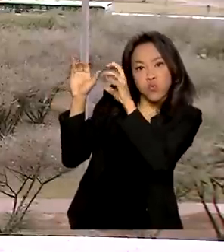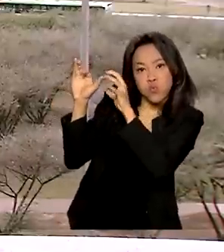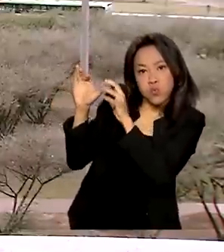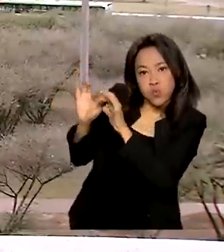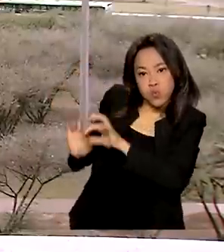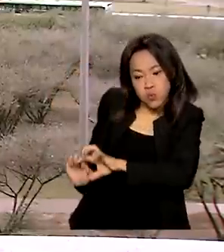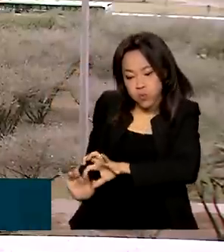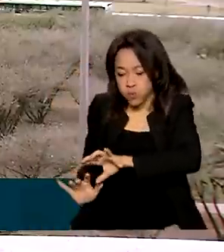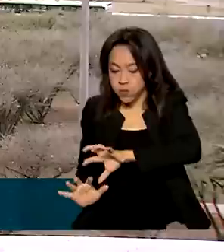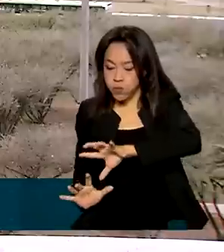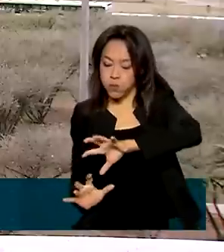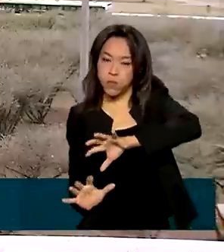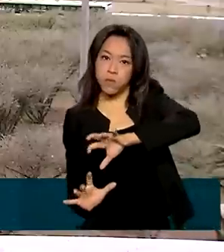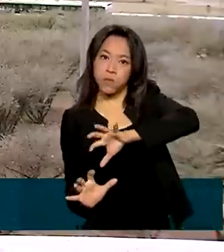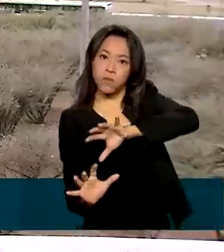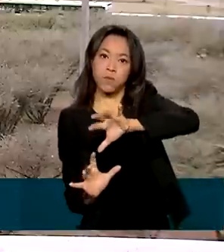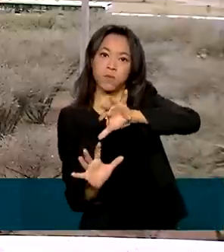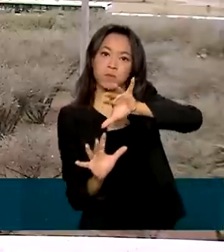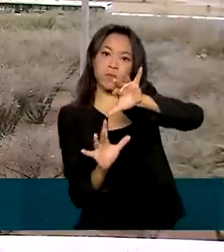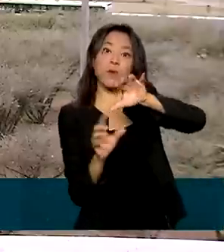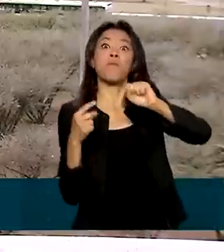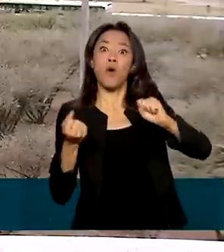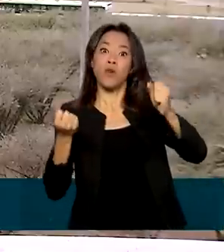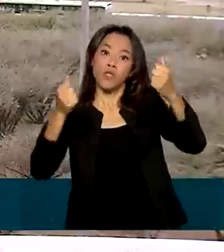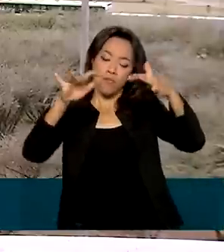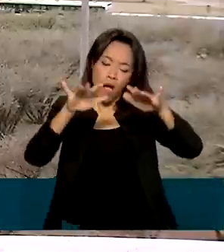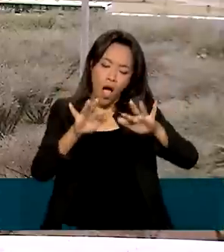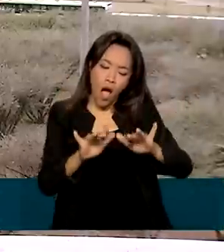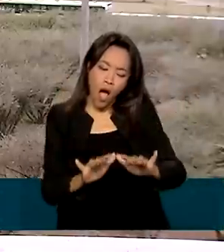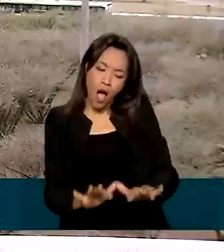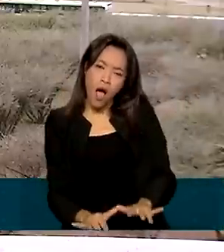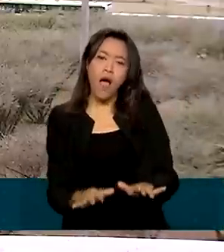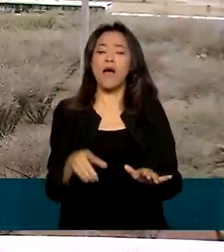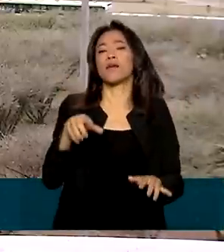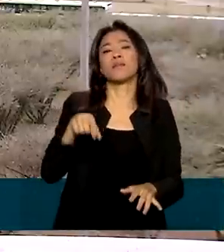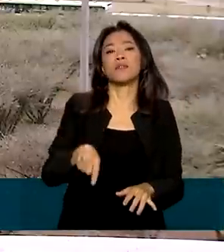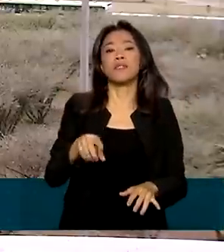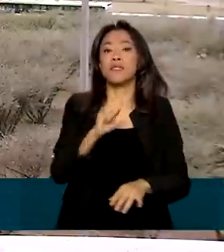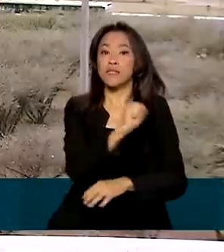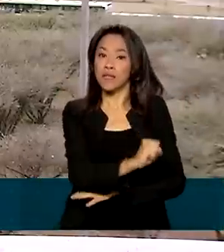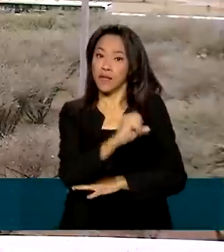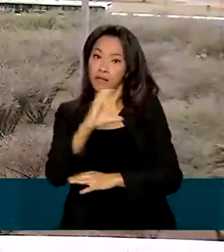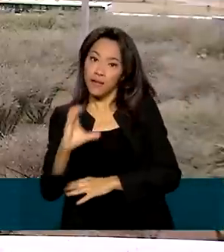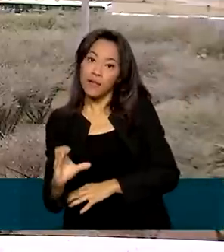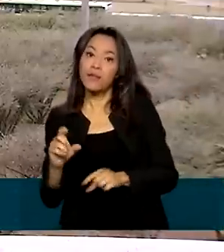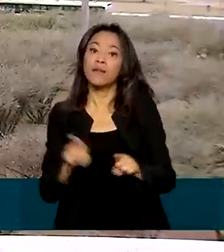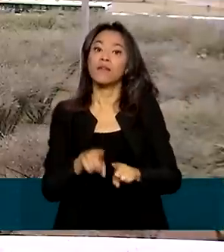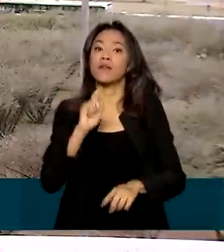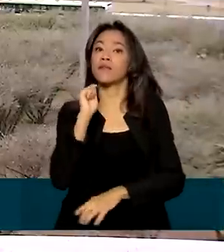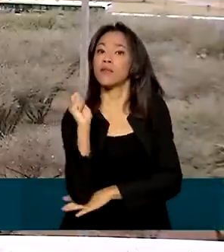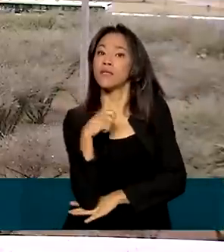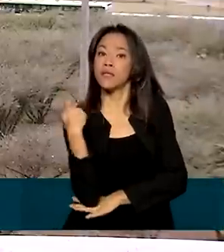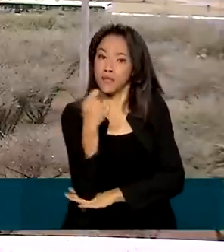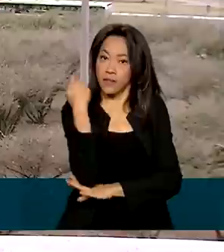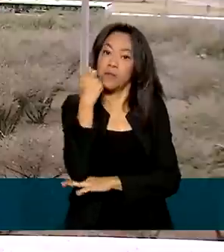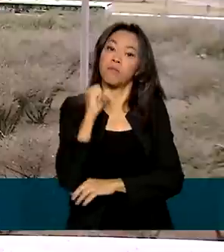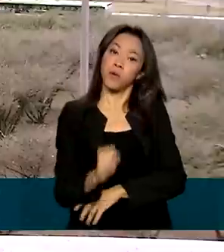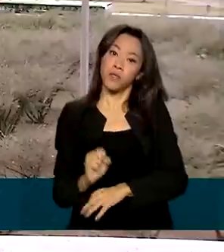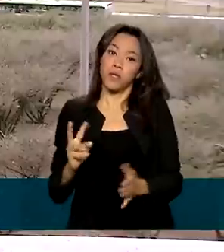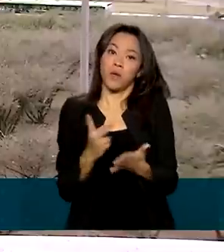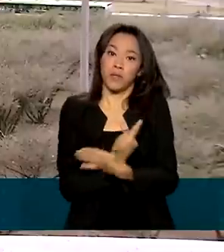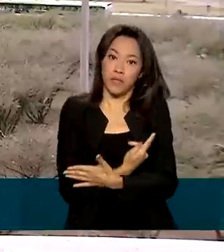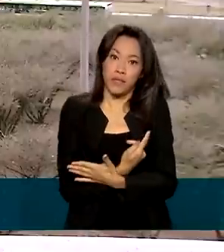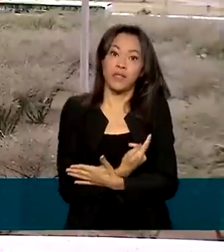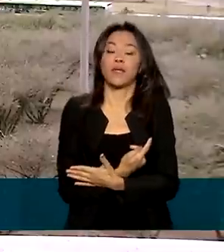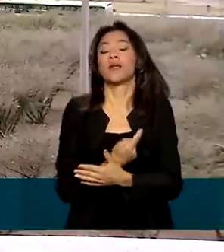de semana, né? E pode nevar na Serra Catarinense e também na Serra Gaúcha, segundo o Instituto Nacional de Meteorologia. E